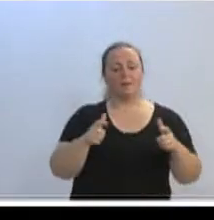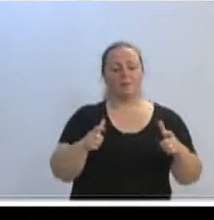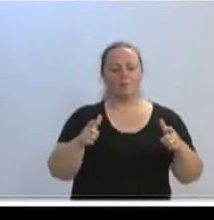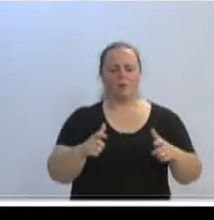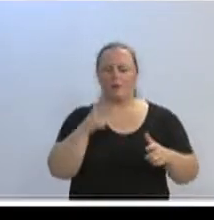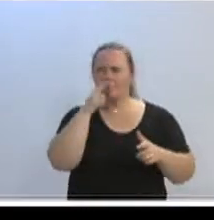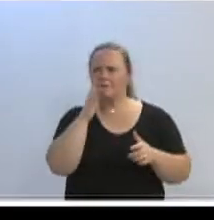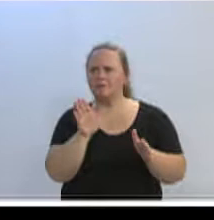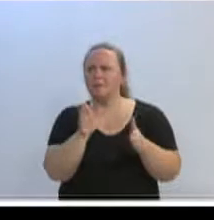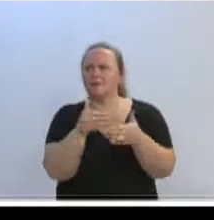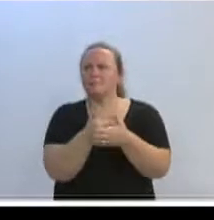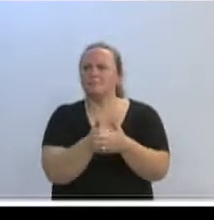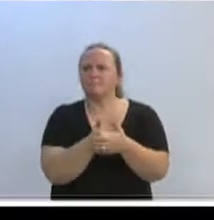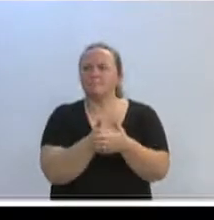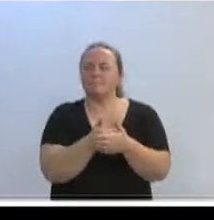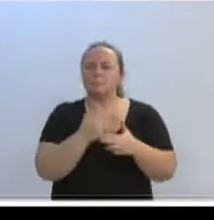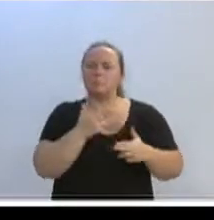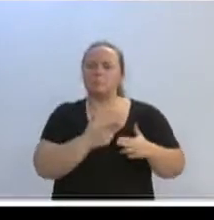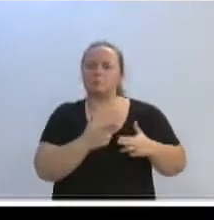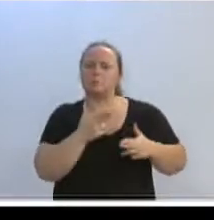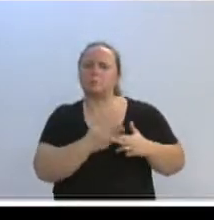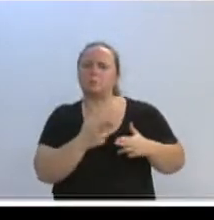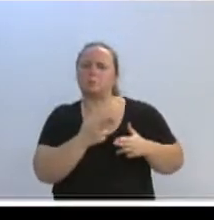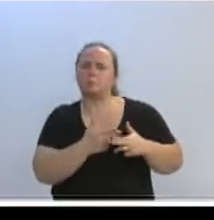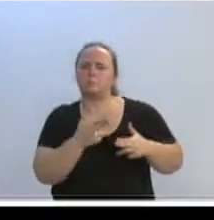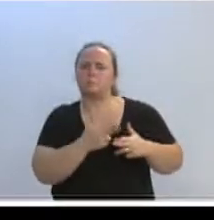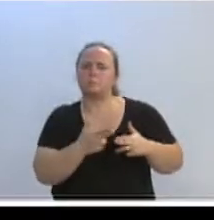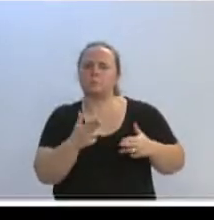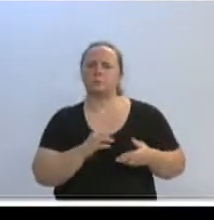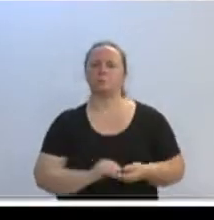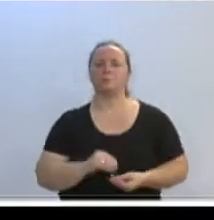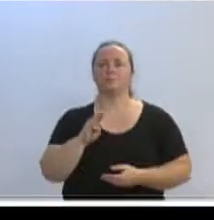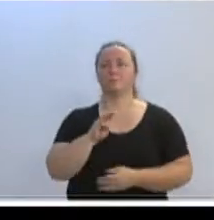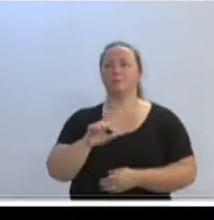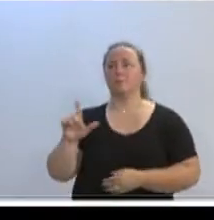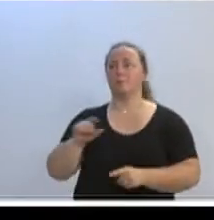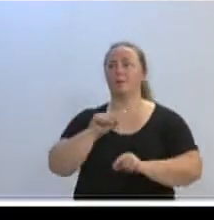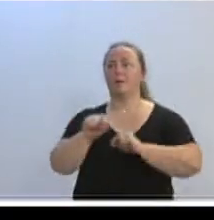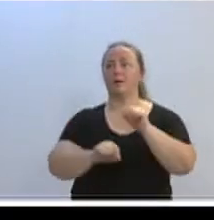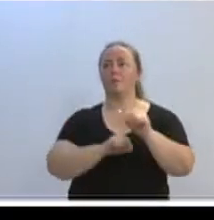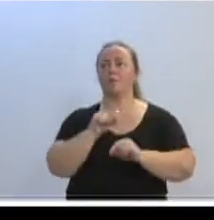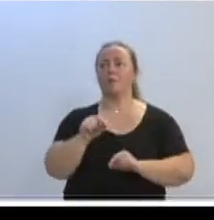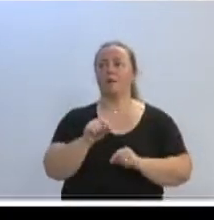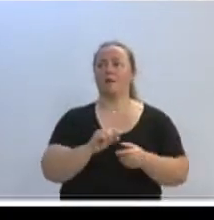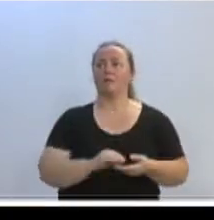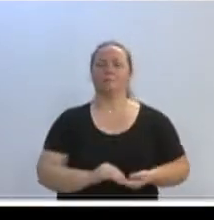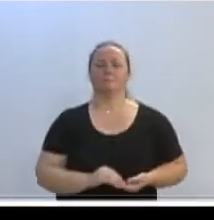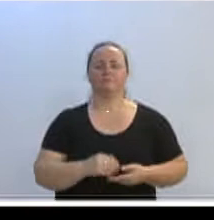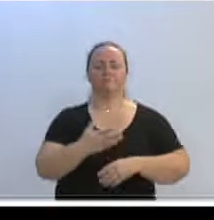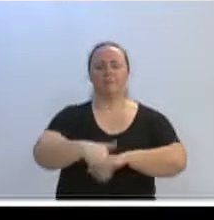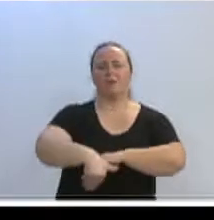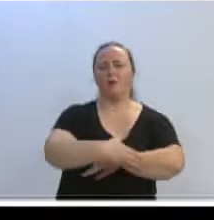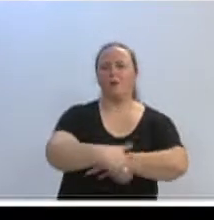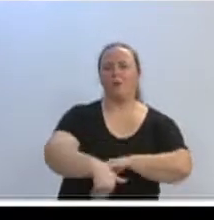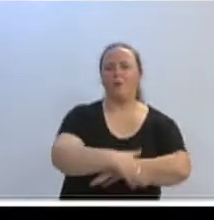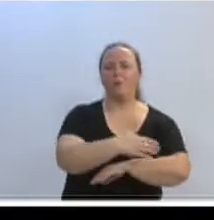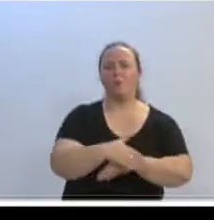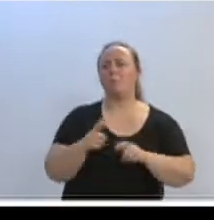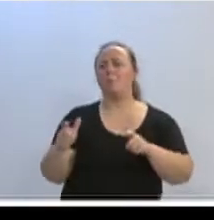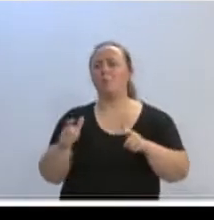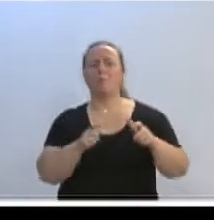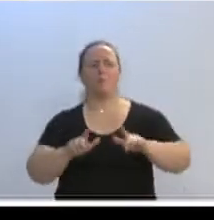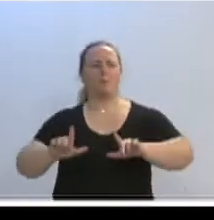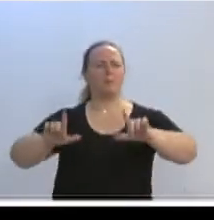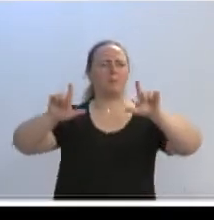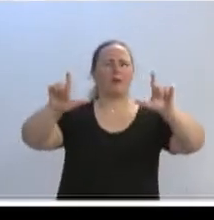escondida, à margem, esquecida. É a Blumenau de pessoas que moram em ruas sem nome, sem serviços públicos. Eu estou